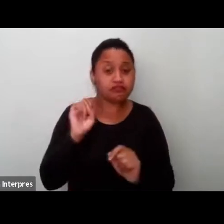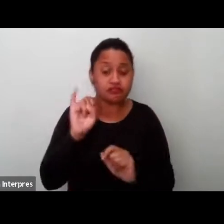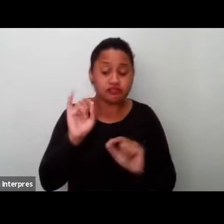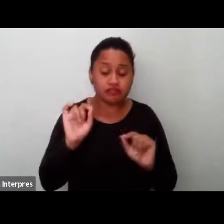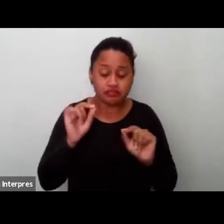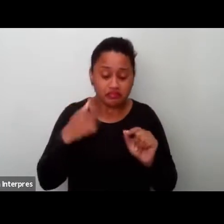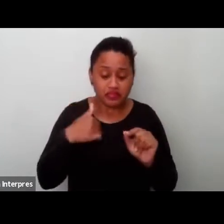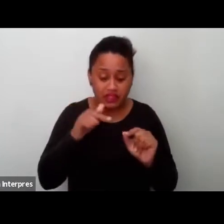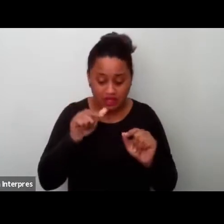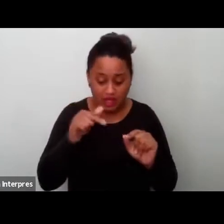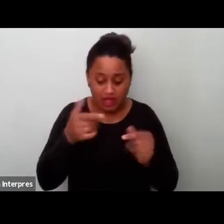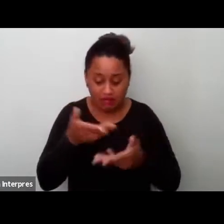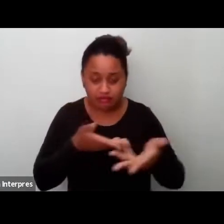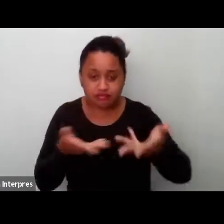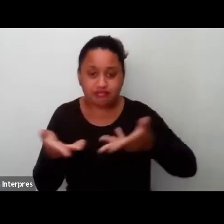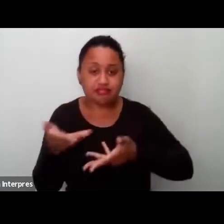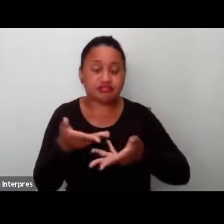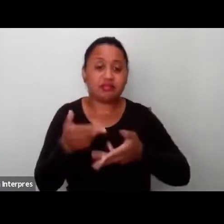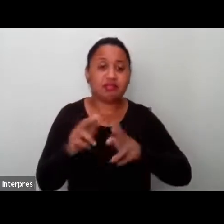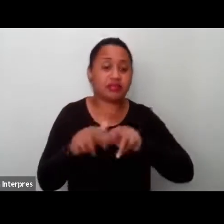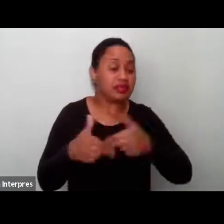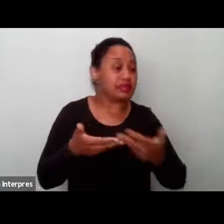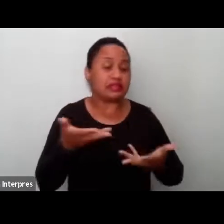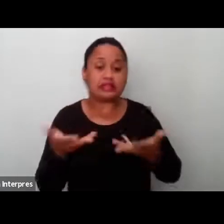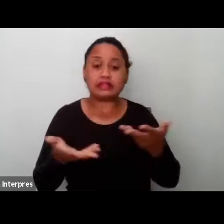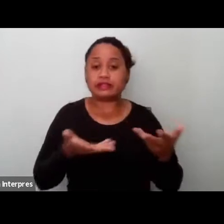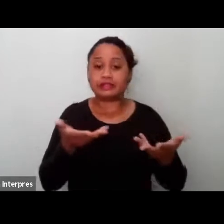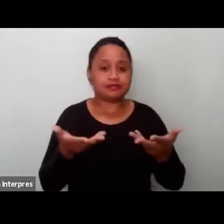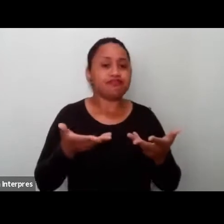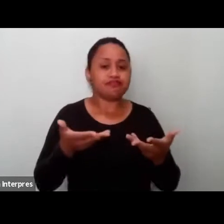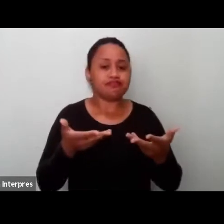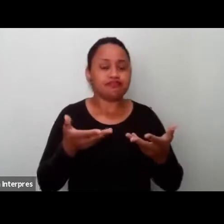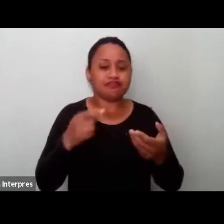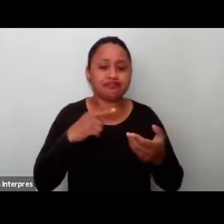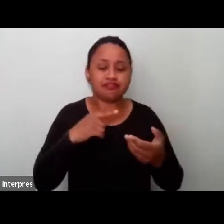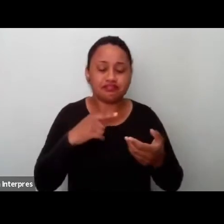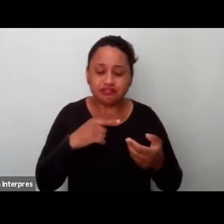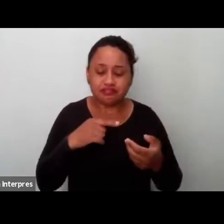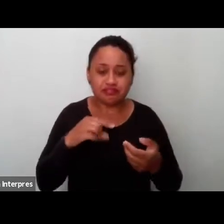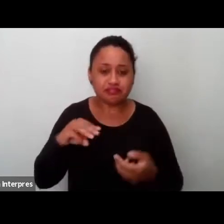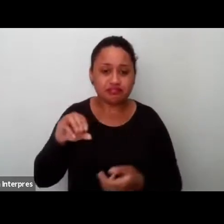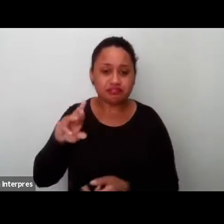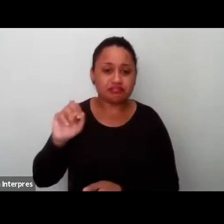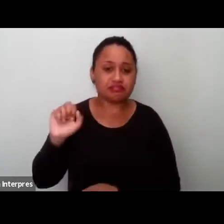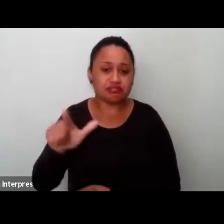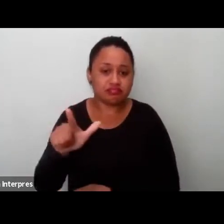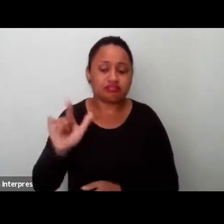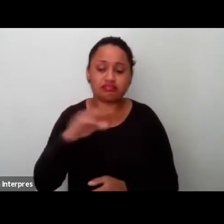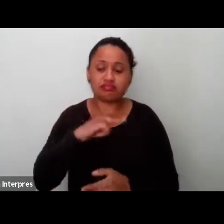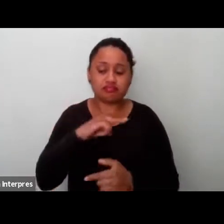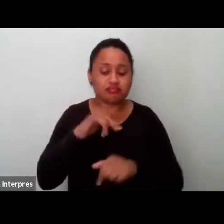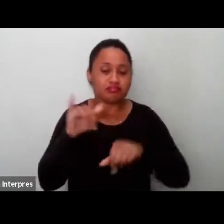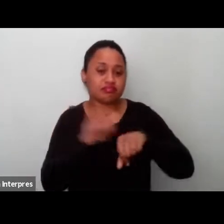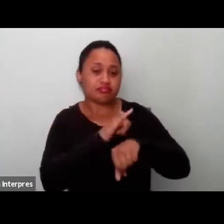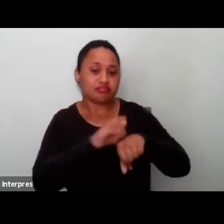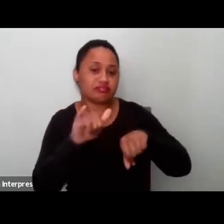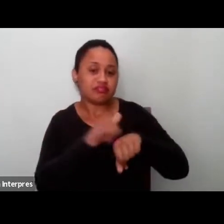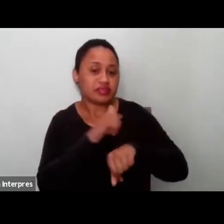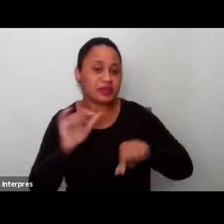jogo constituído na construção de um pânico moral, que tem como recurso discursivo estratégico, a partir da